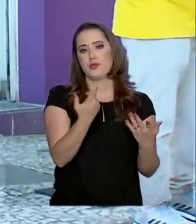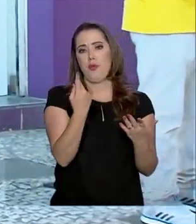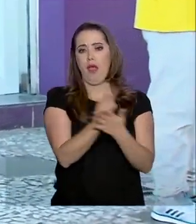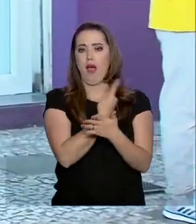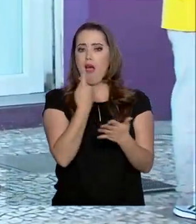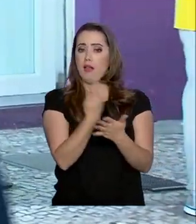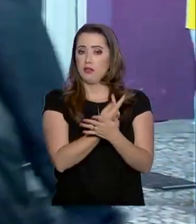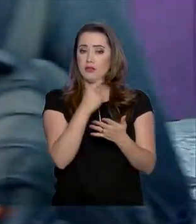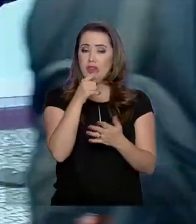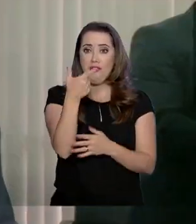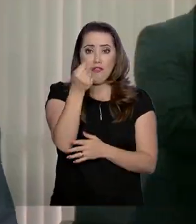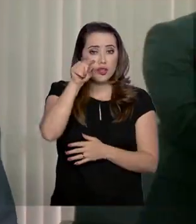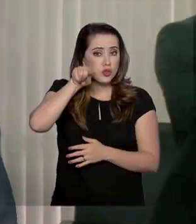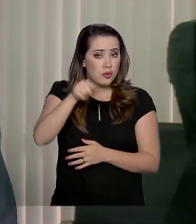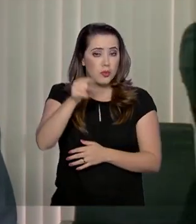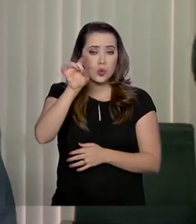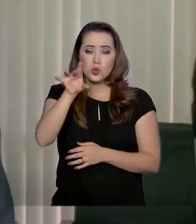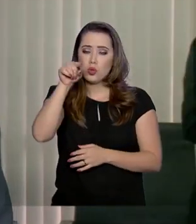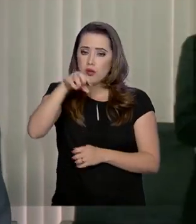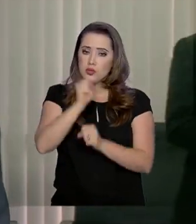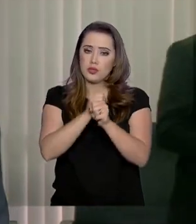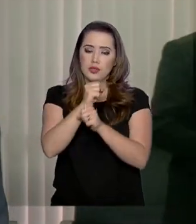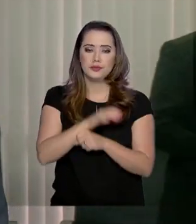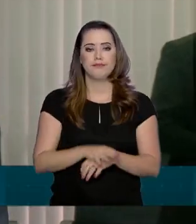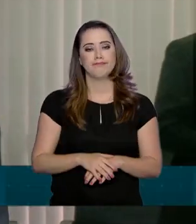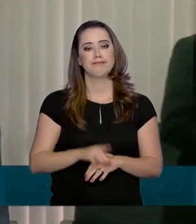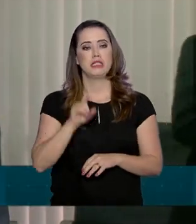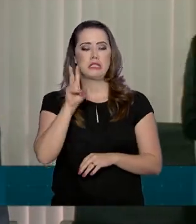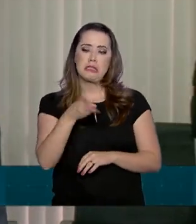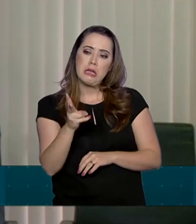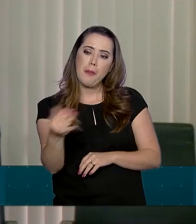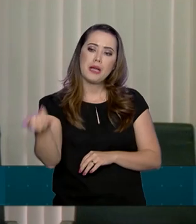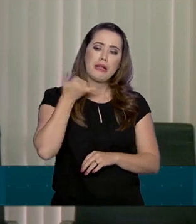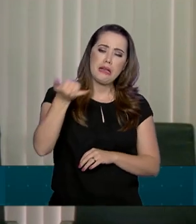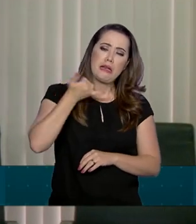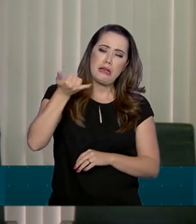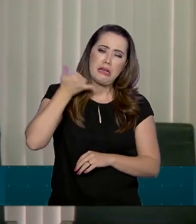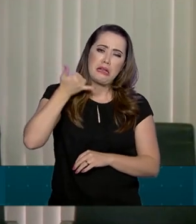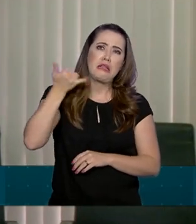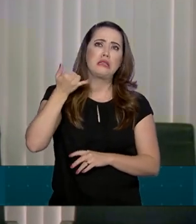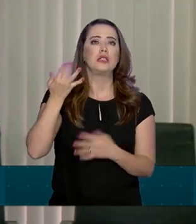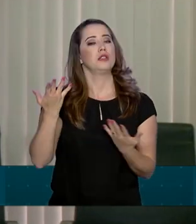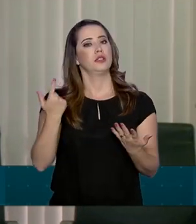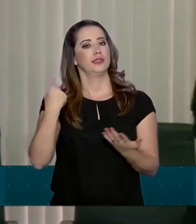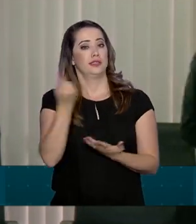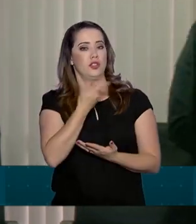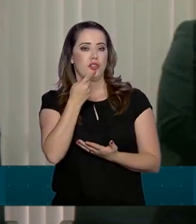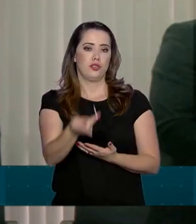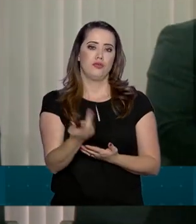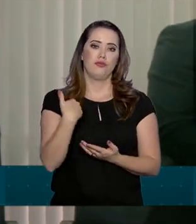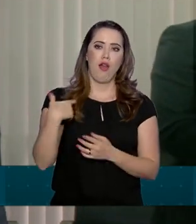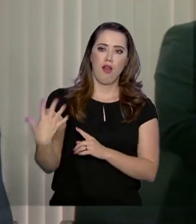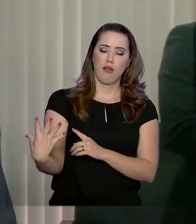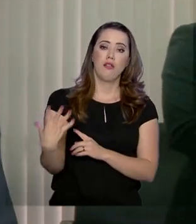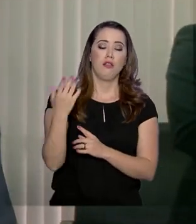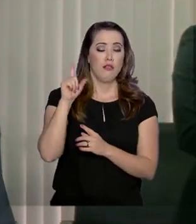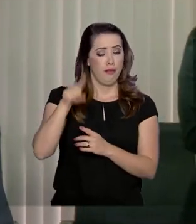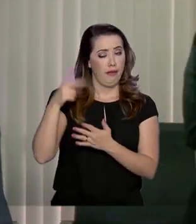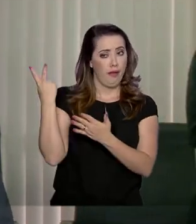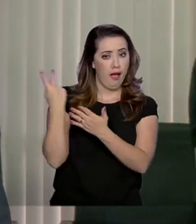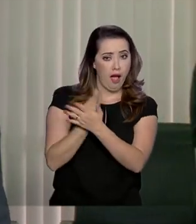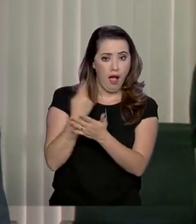mil só este ano. Por abuso de ligações, insistências que nós caracterizaremos como assédio, né?